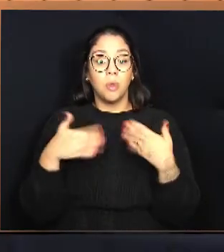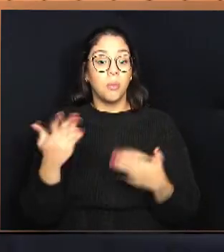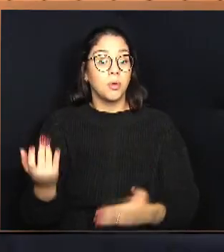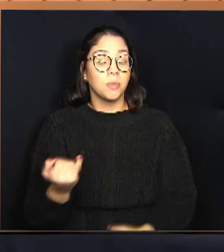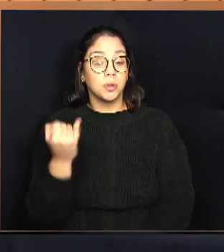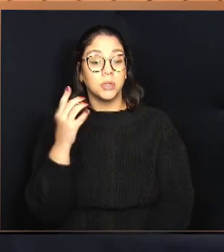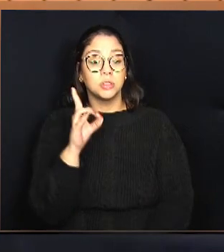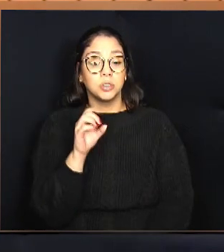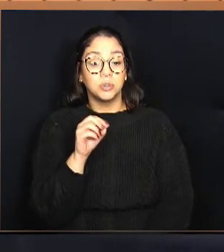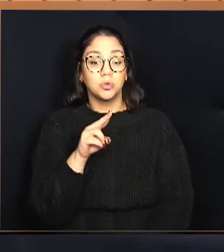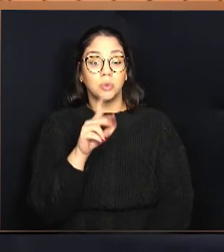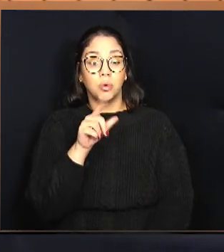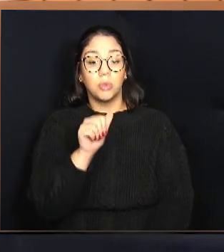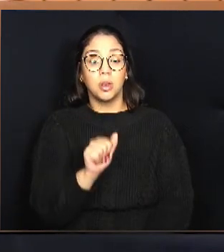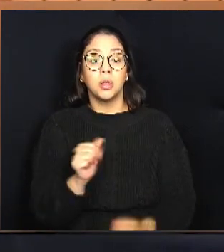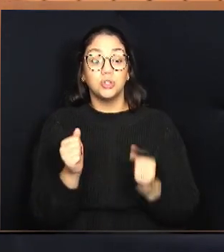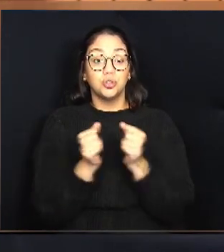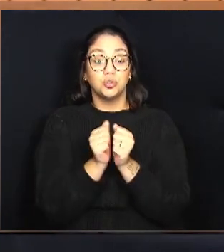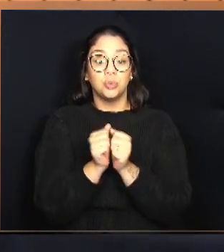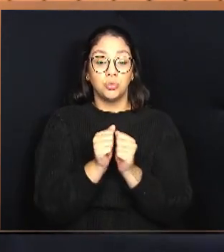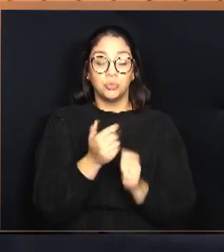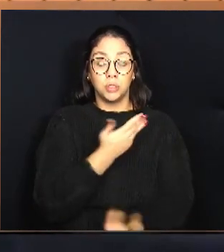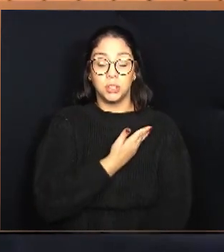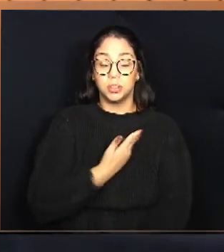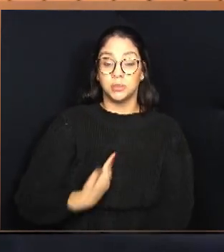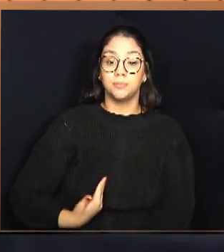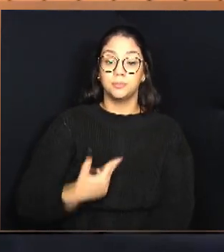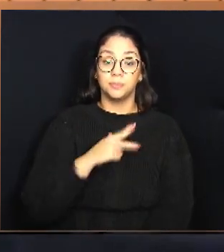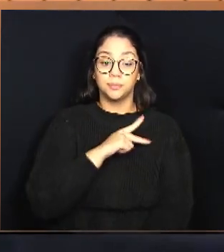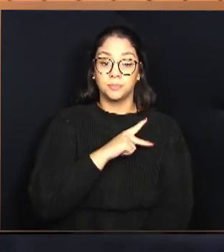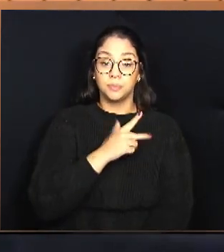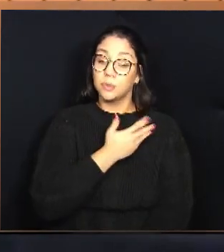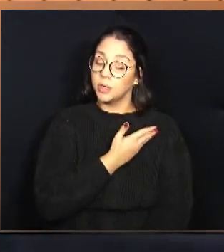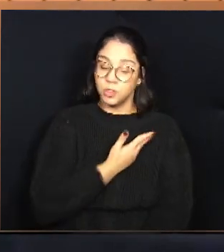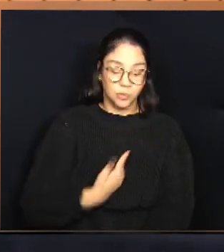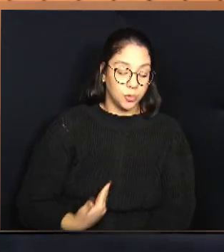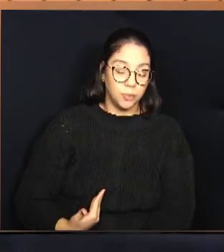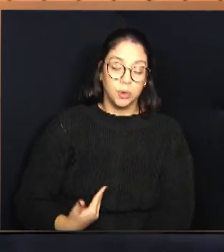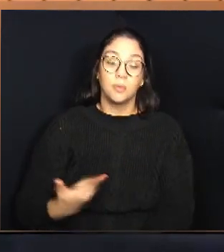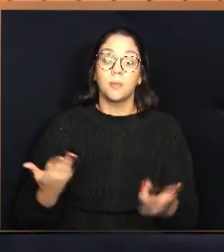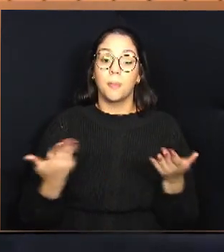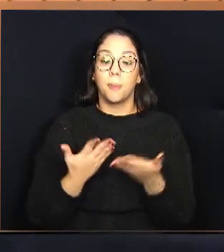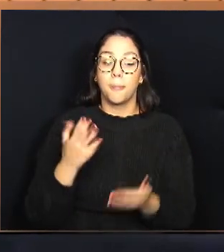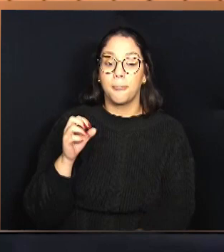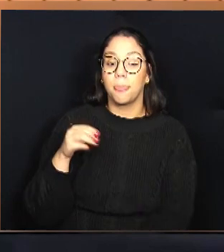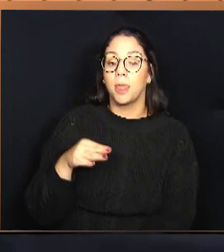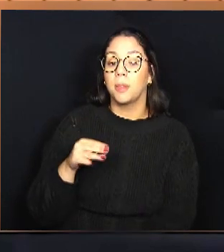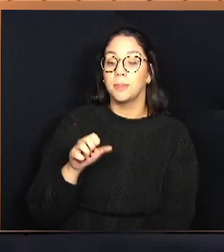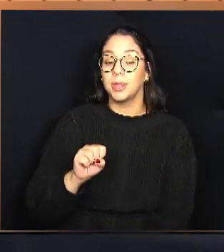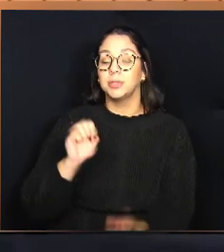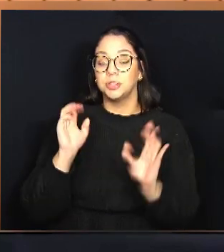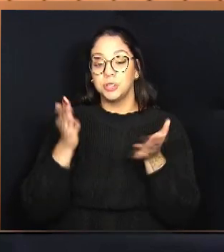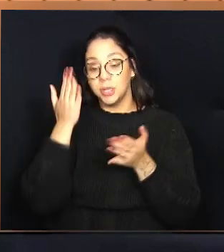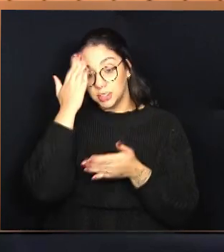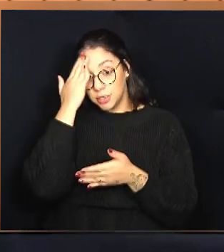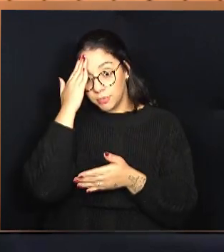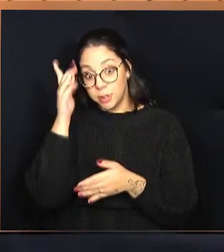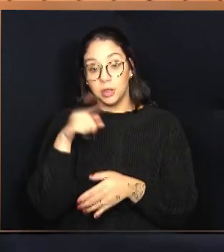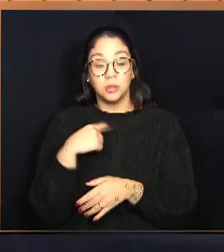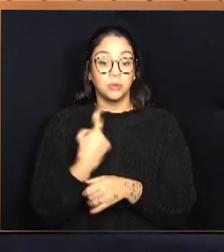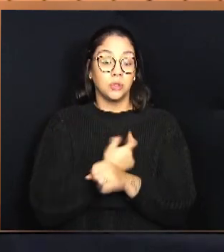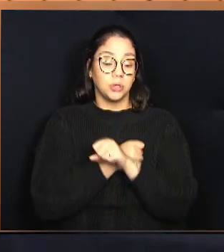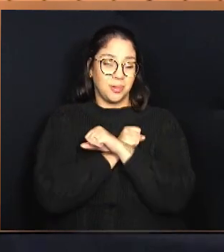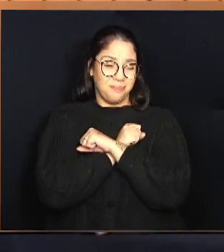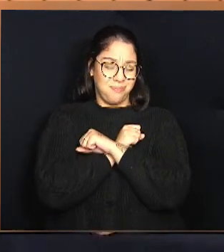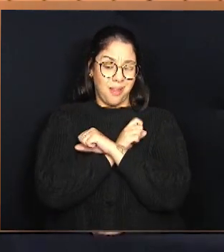discussão da importância das doulas conosco na rede pública, hoje, a Organização Mundial de Saúde já